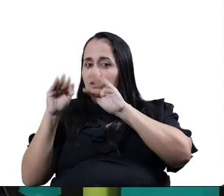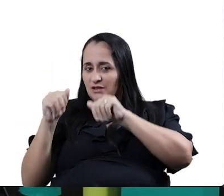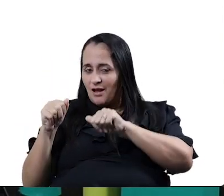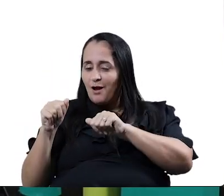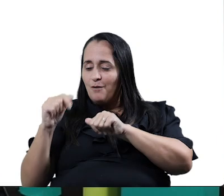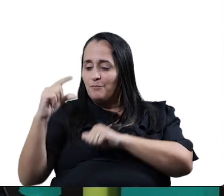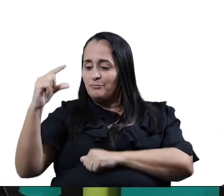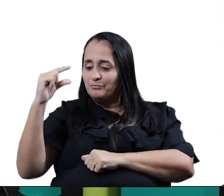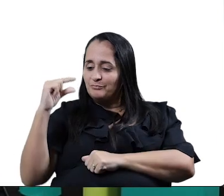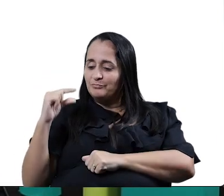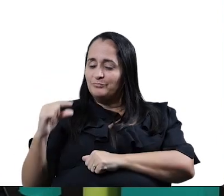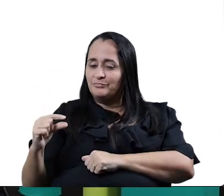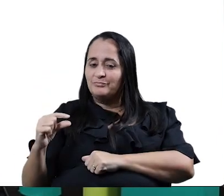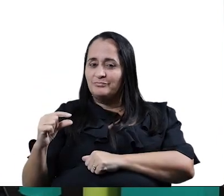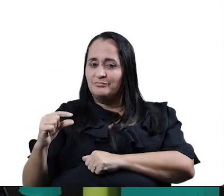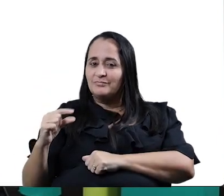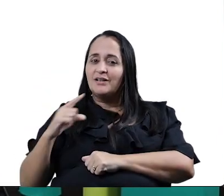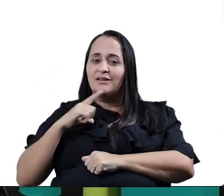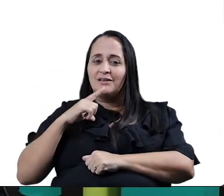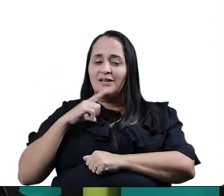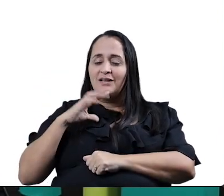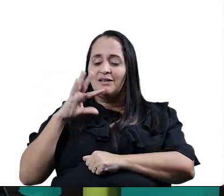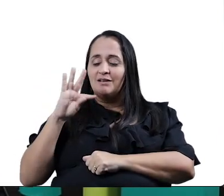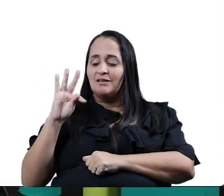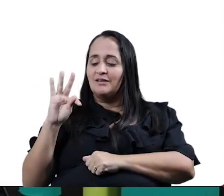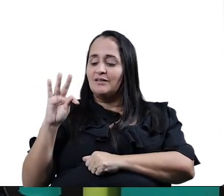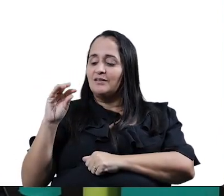E rima com uma tardezinha.